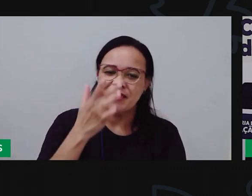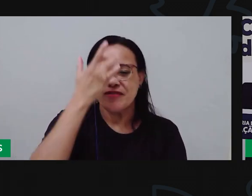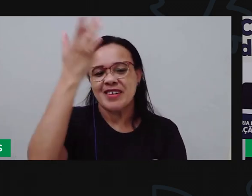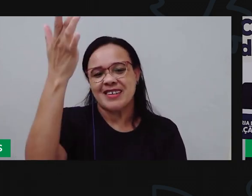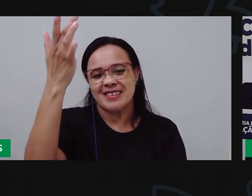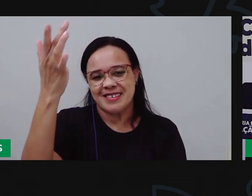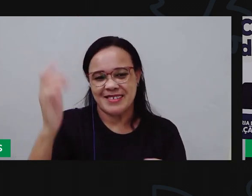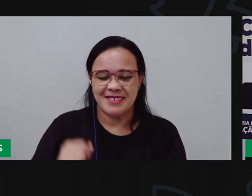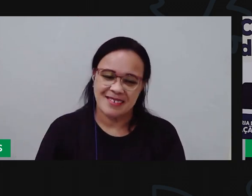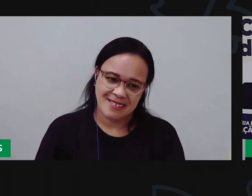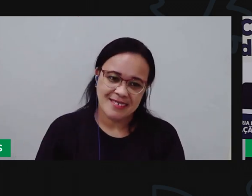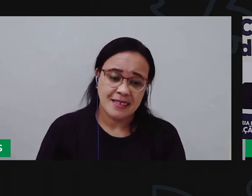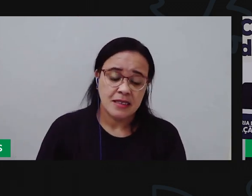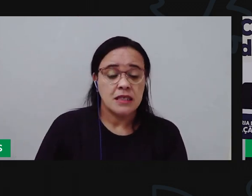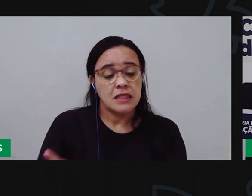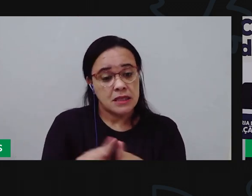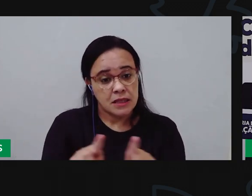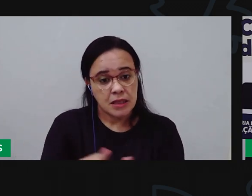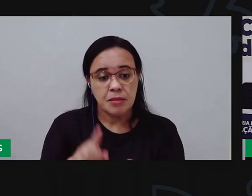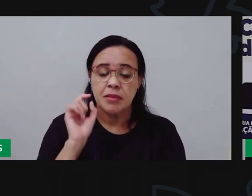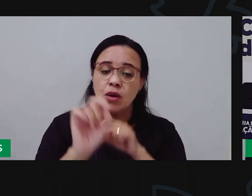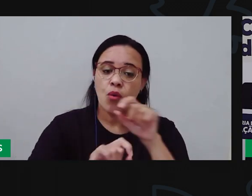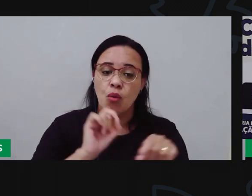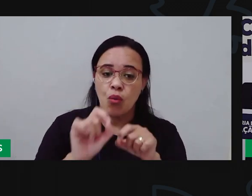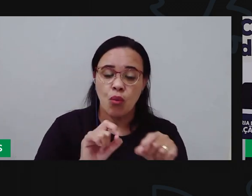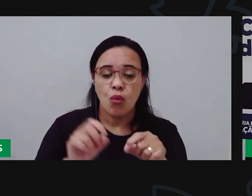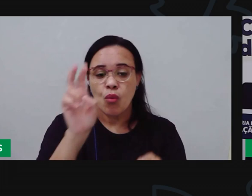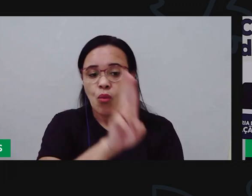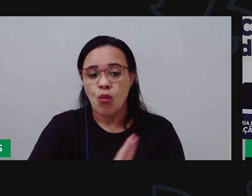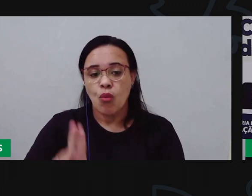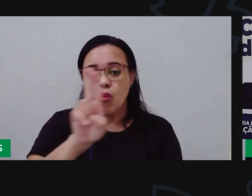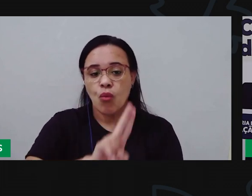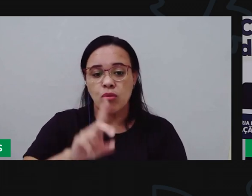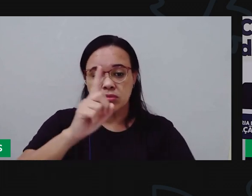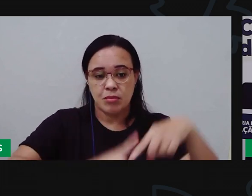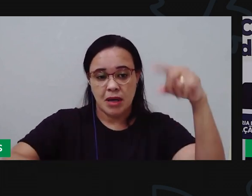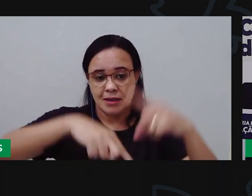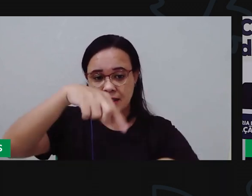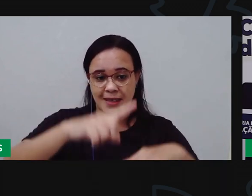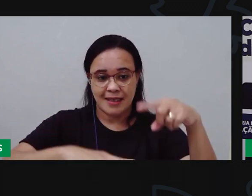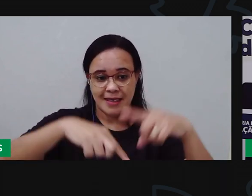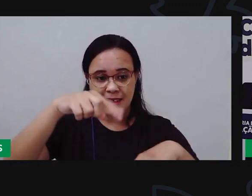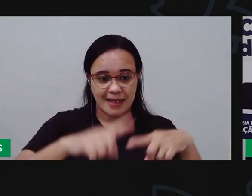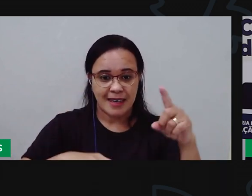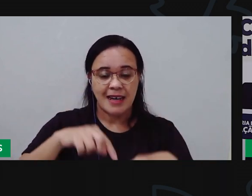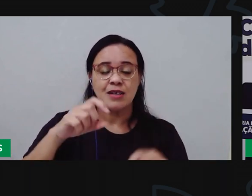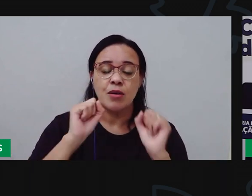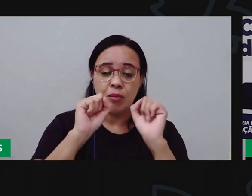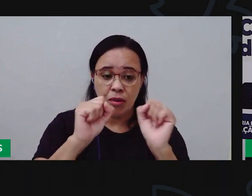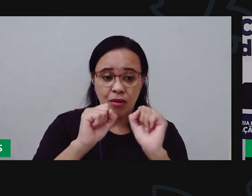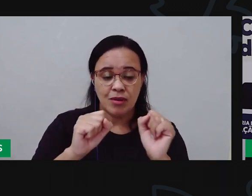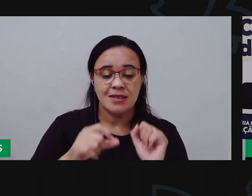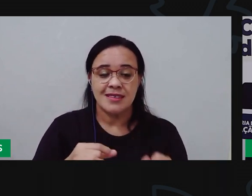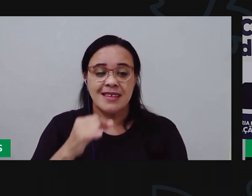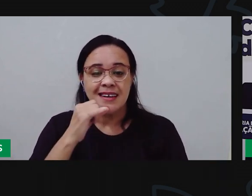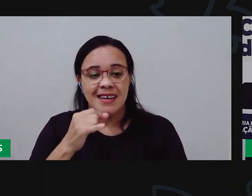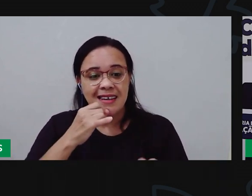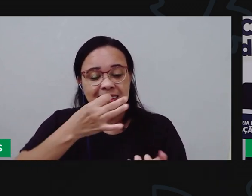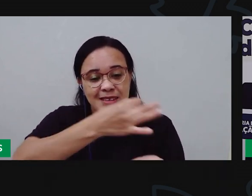Você também pode utilizar um material concreto com tampinhas de garrafa,